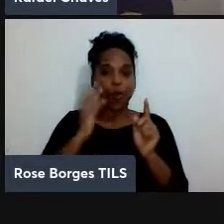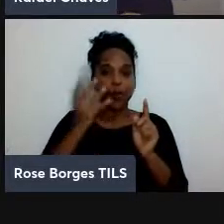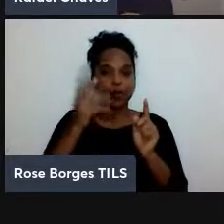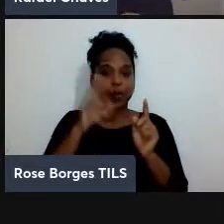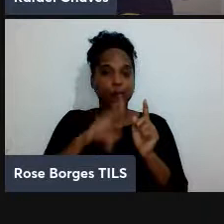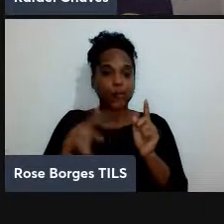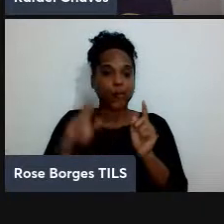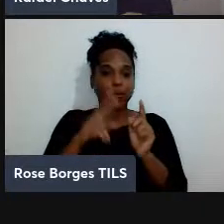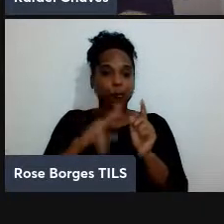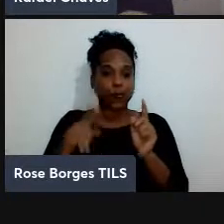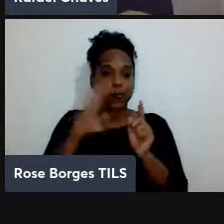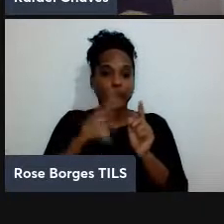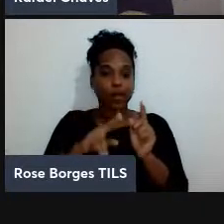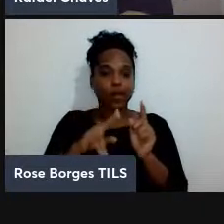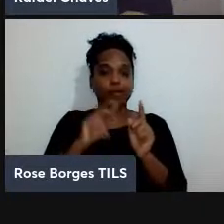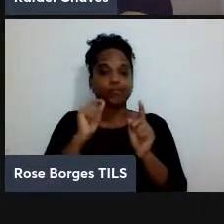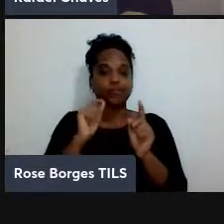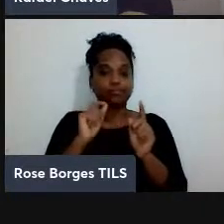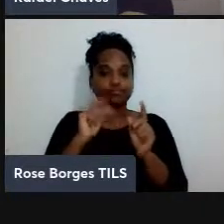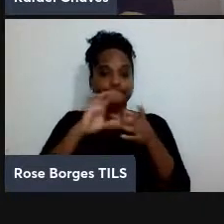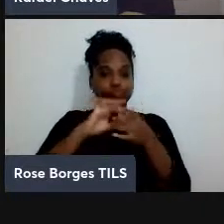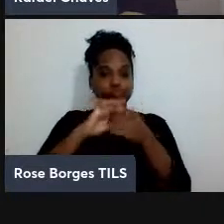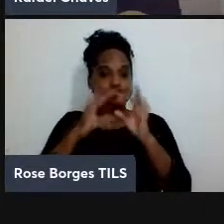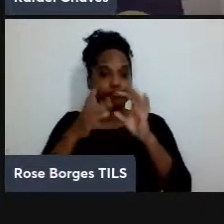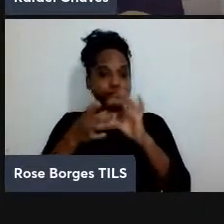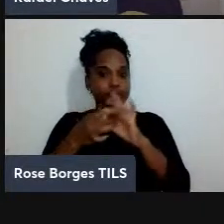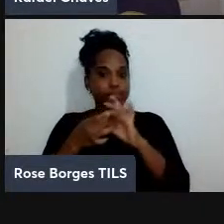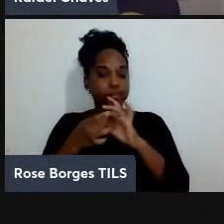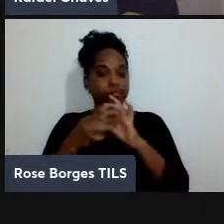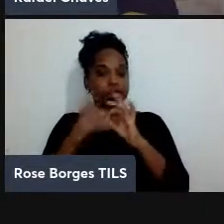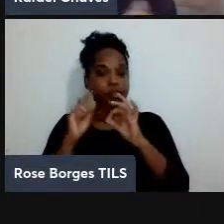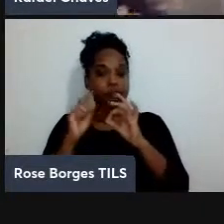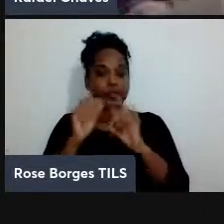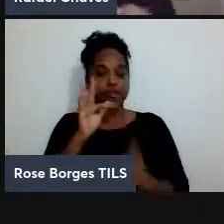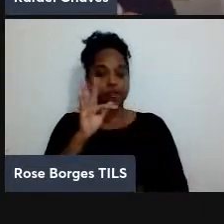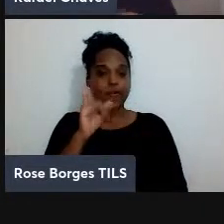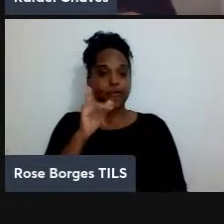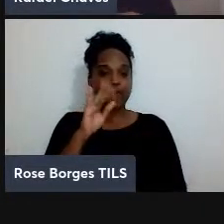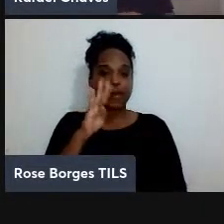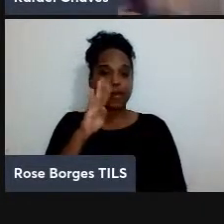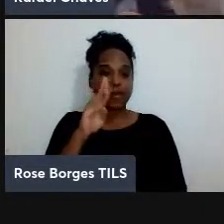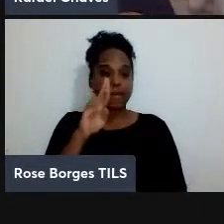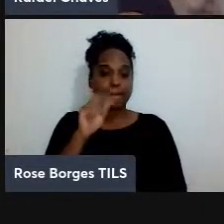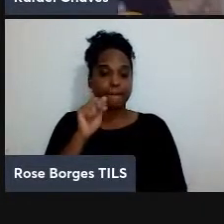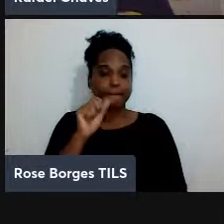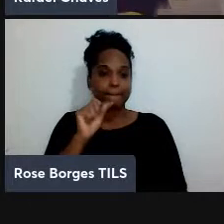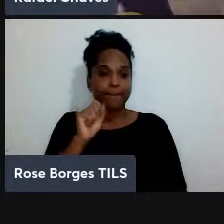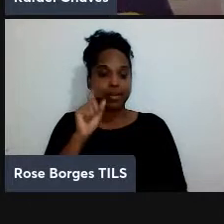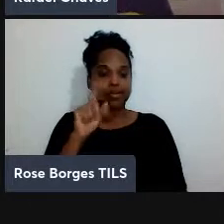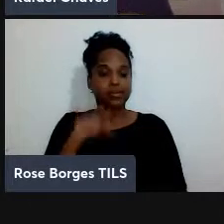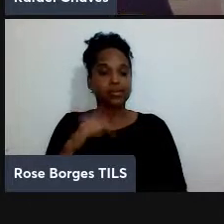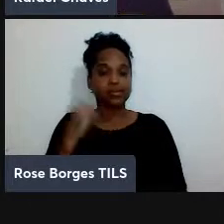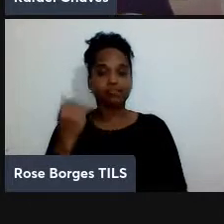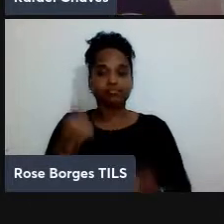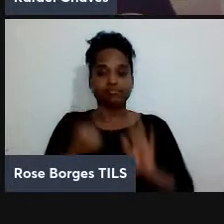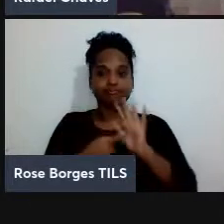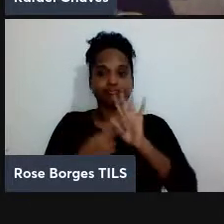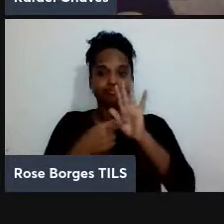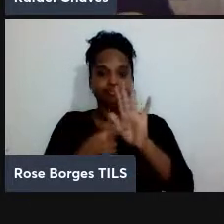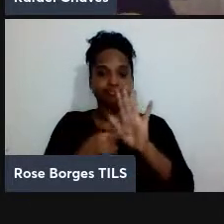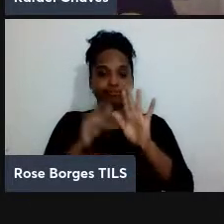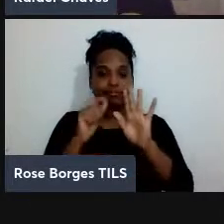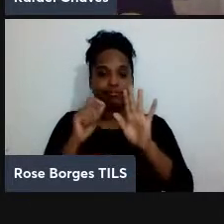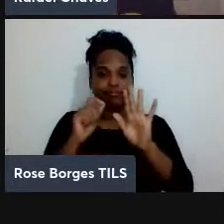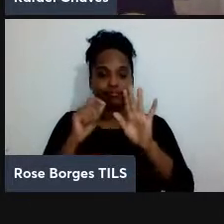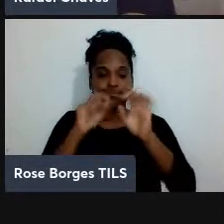metropolitana de fibras então a importância desse resultado aqui é de mostrar que uma infraestrutura que já existe para a